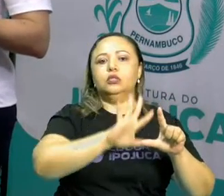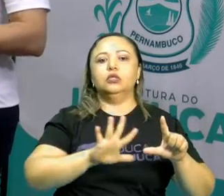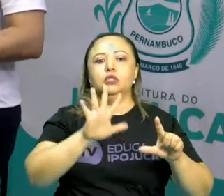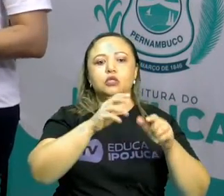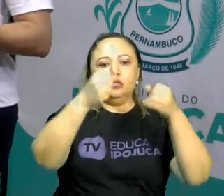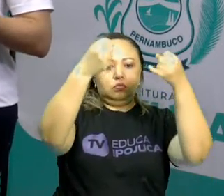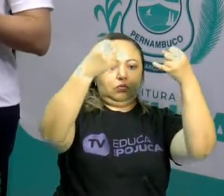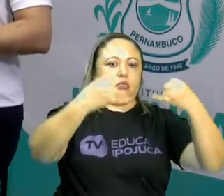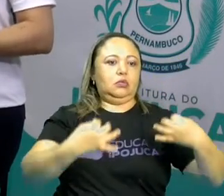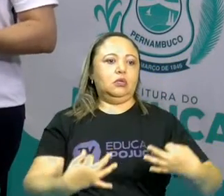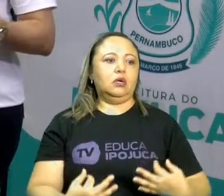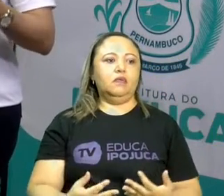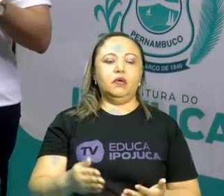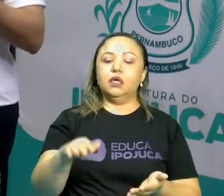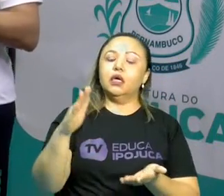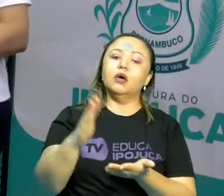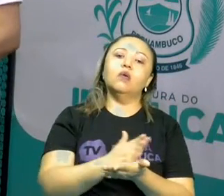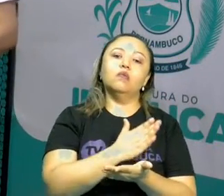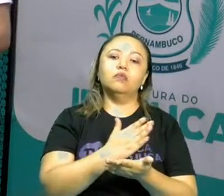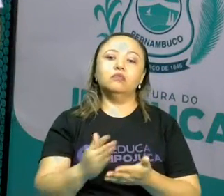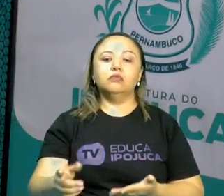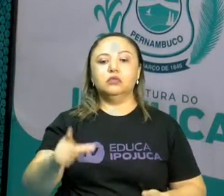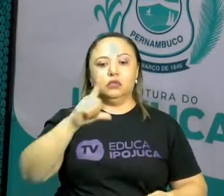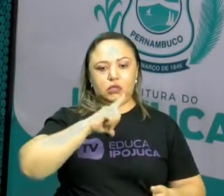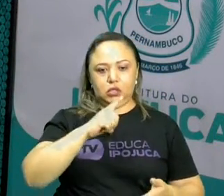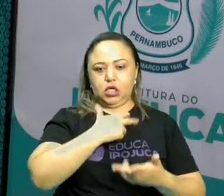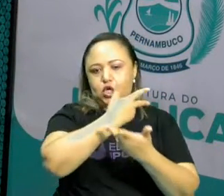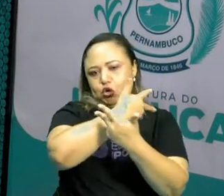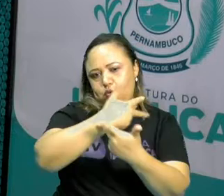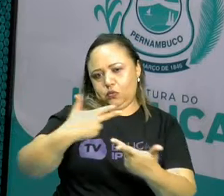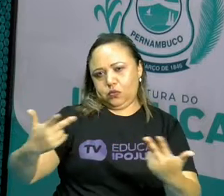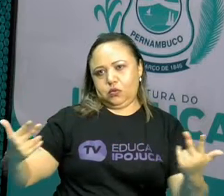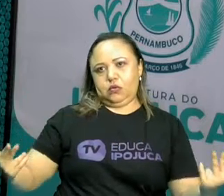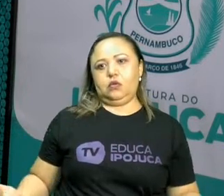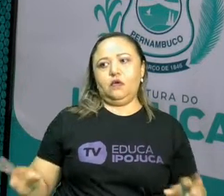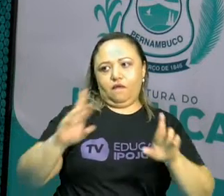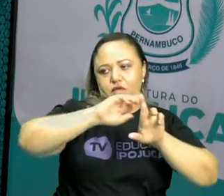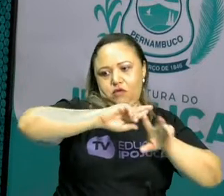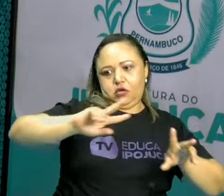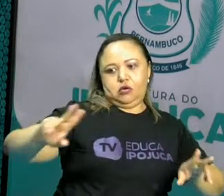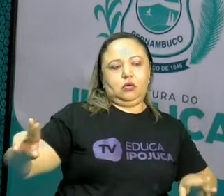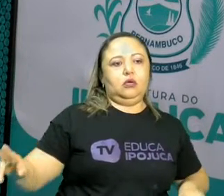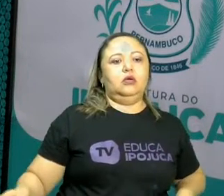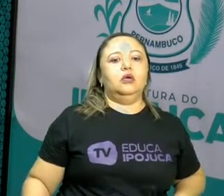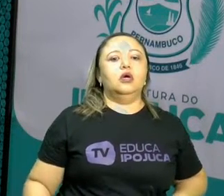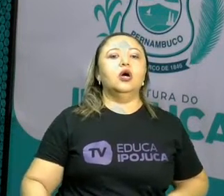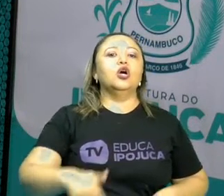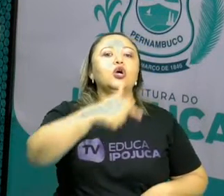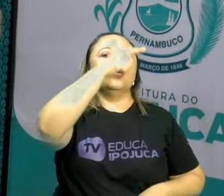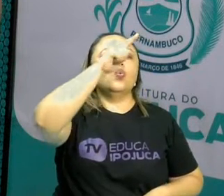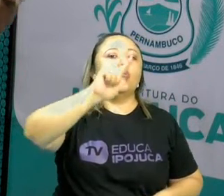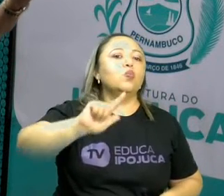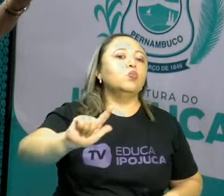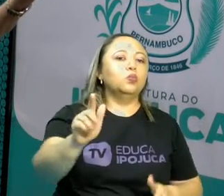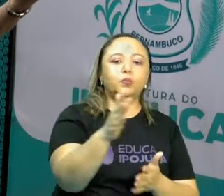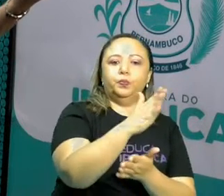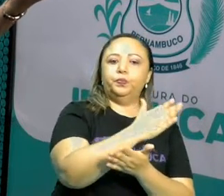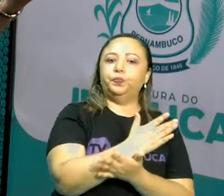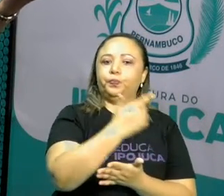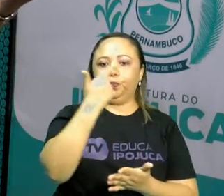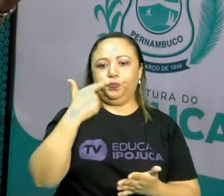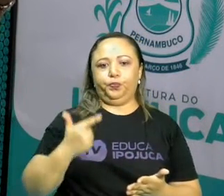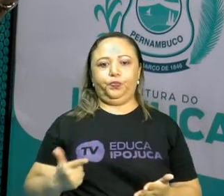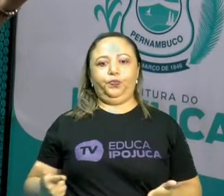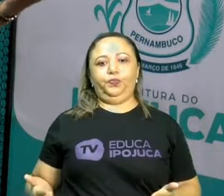tem sem teto, sem comida, sem nada. Então, enquanto uns se preocupam e têm